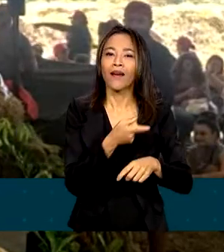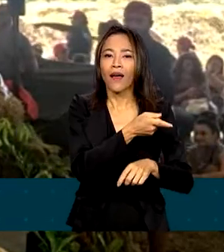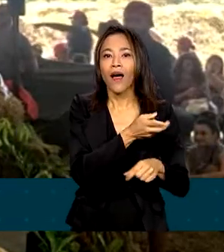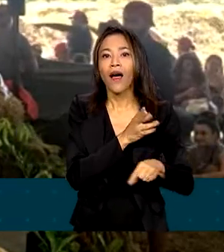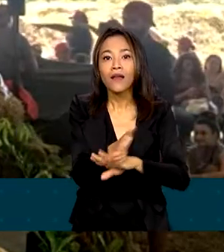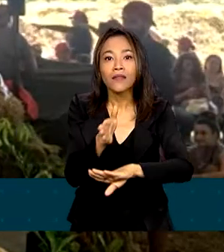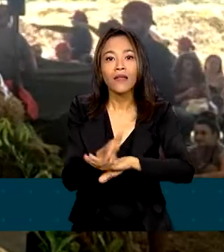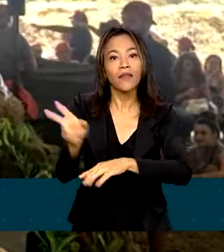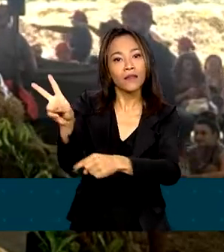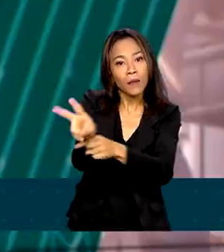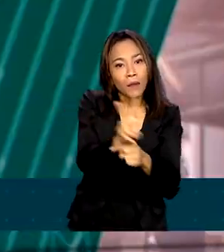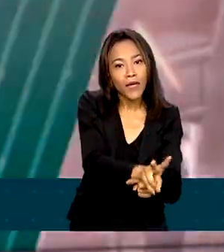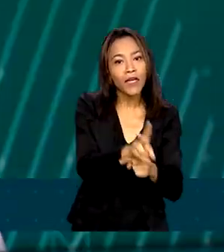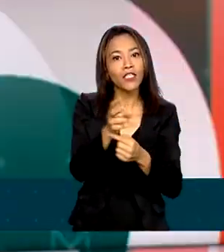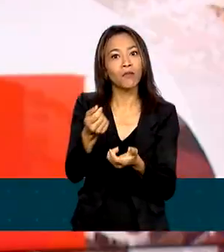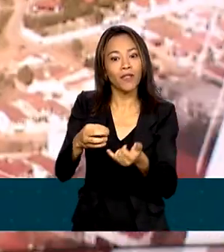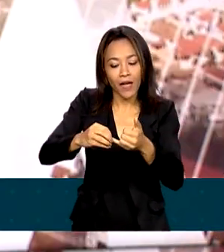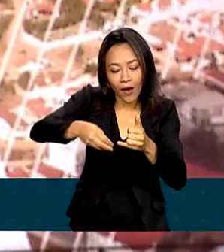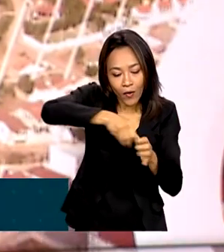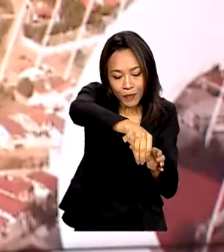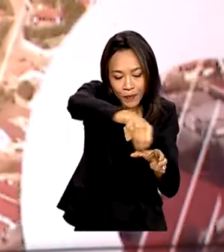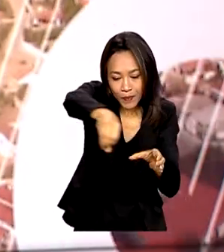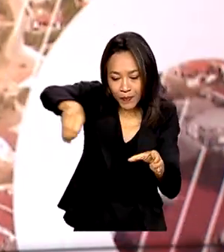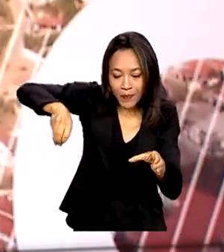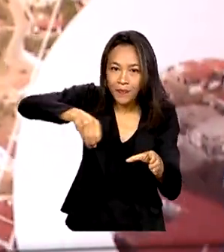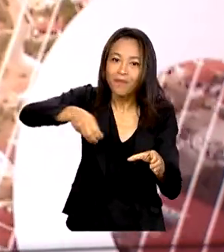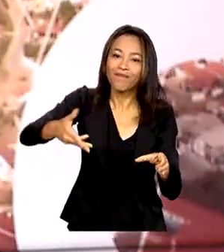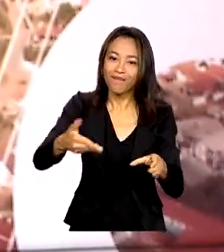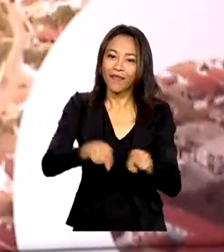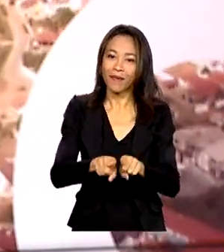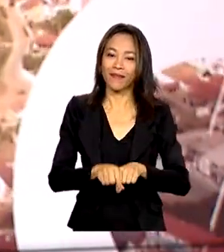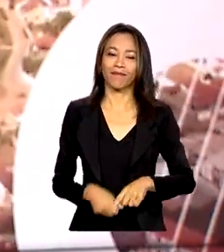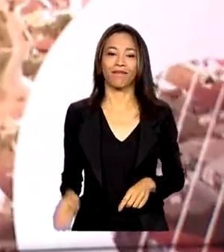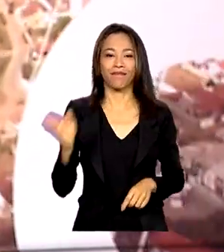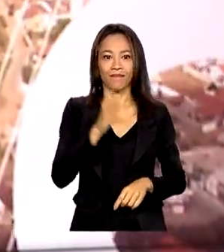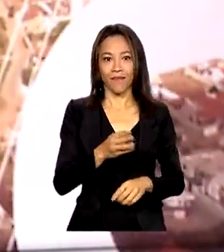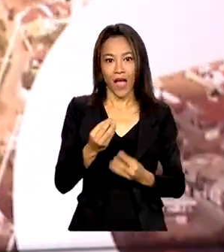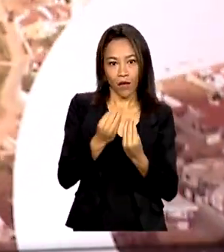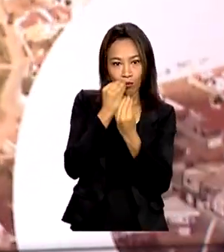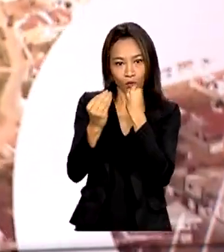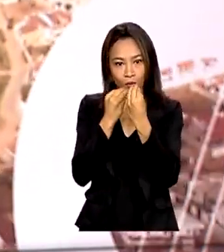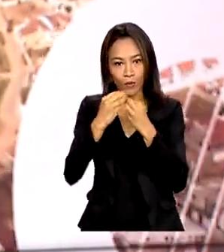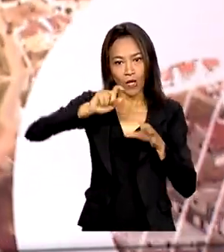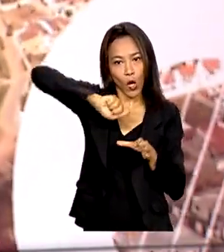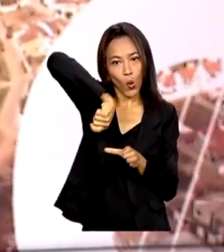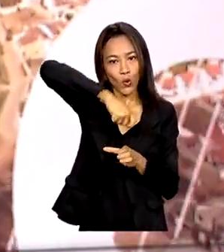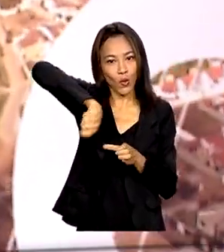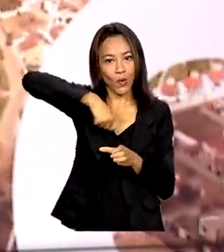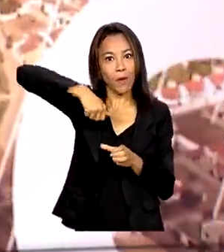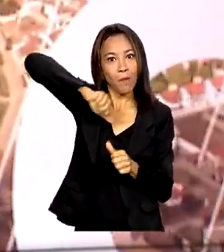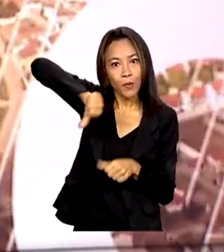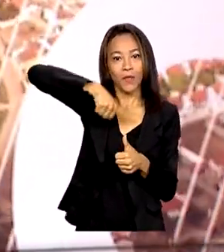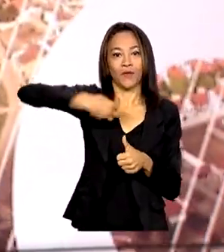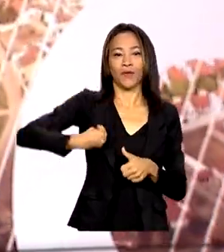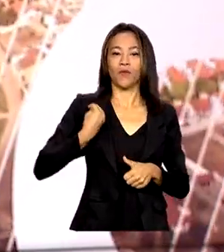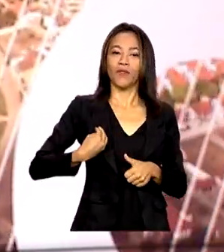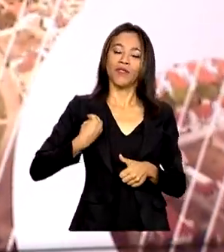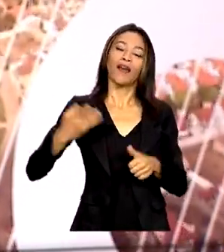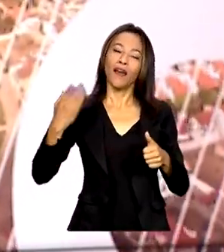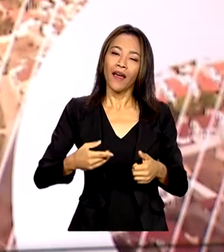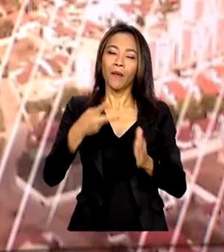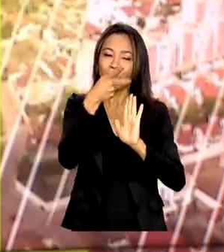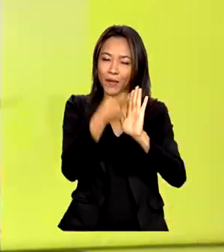semente. A gastronomia mudando vidas é o projeto Cozinha Escola que está